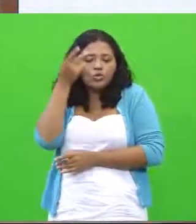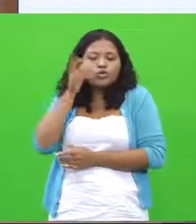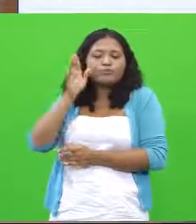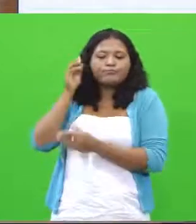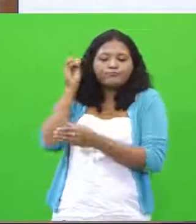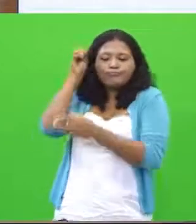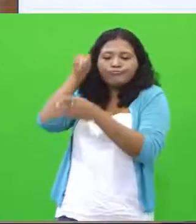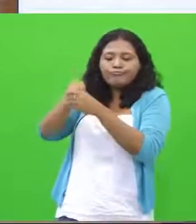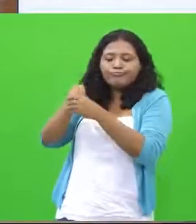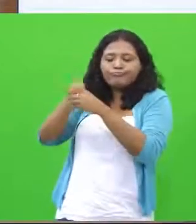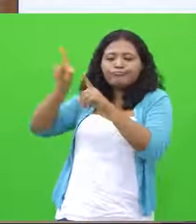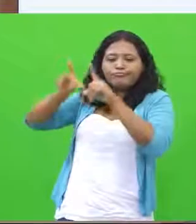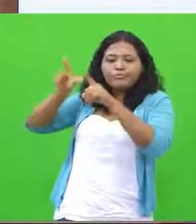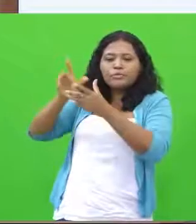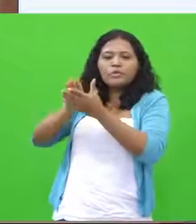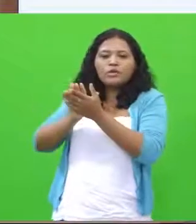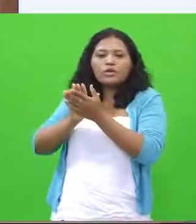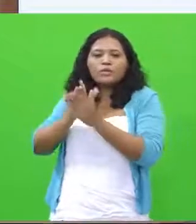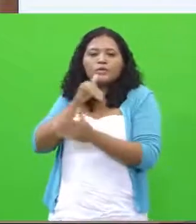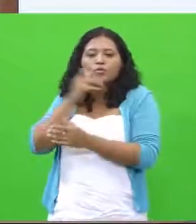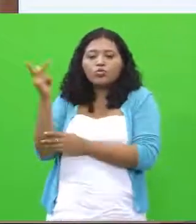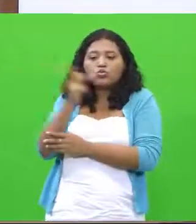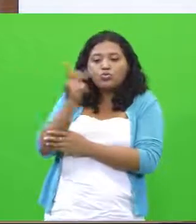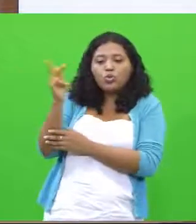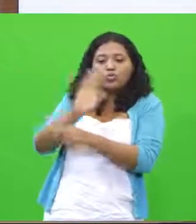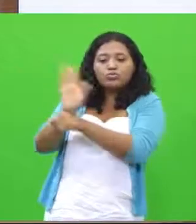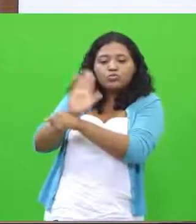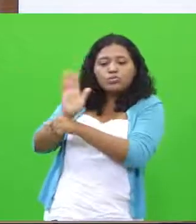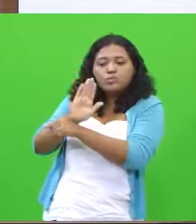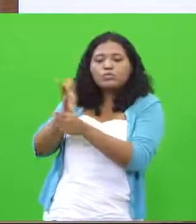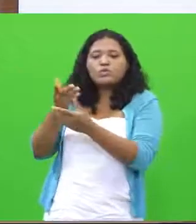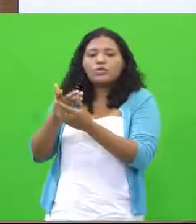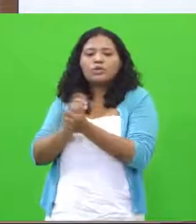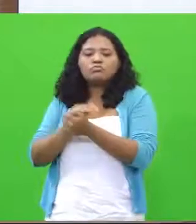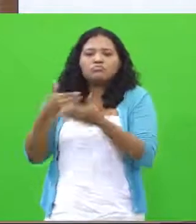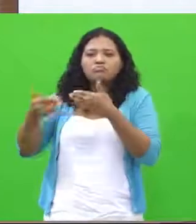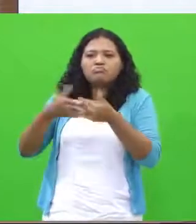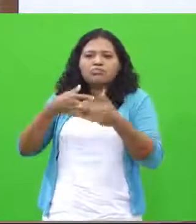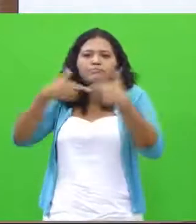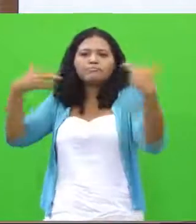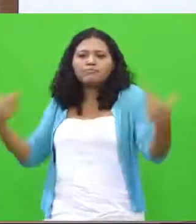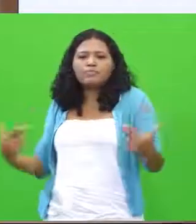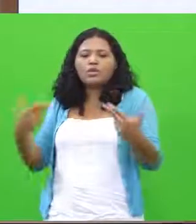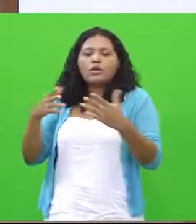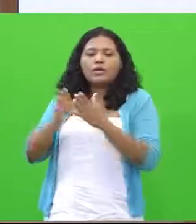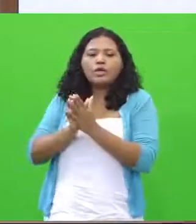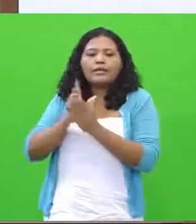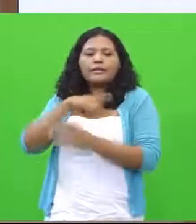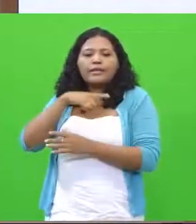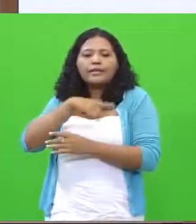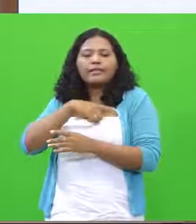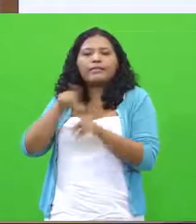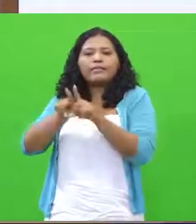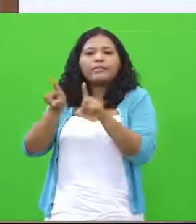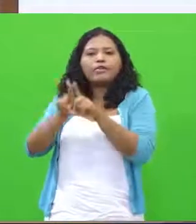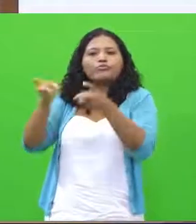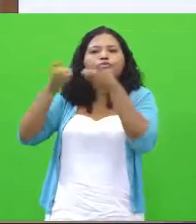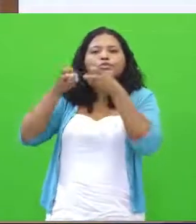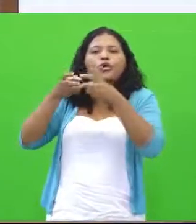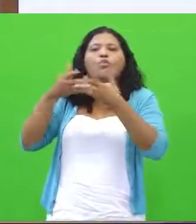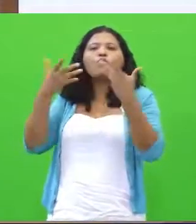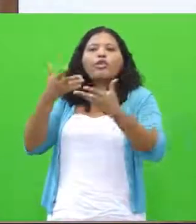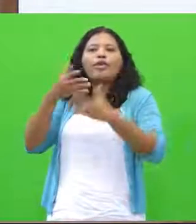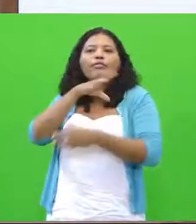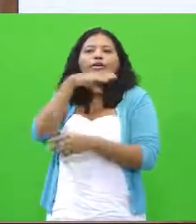como o Johnson, o Hello Kitty ou com as que outras propagandas que venham à tona algum aspecto da criança.